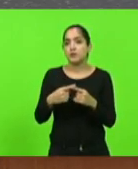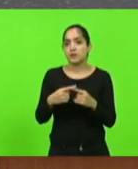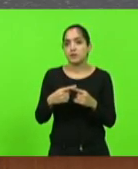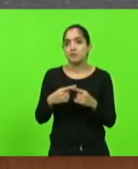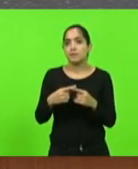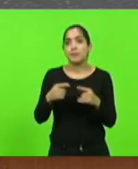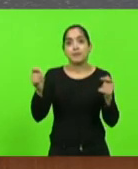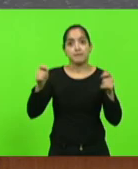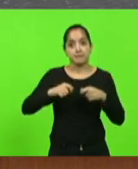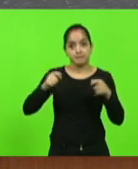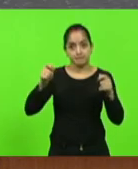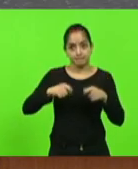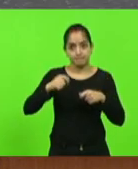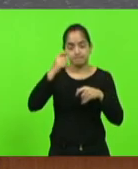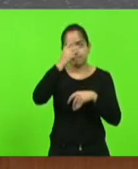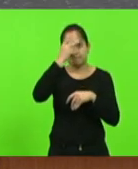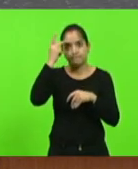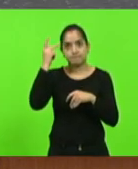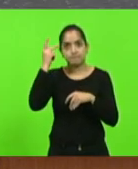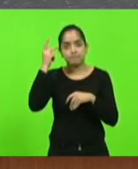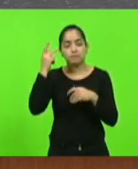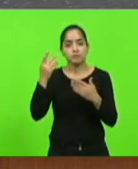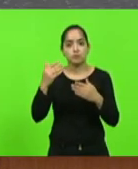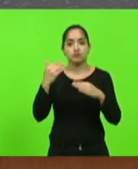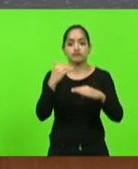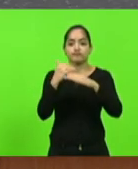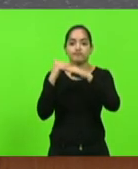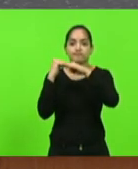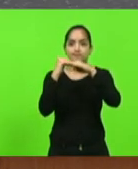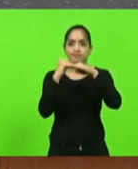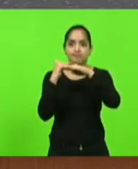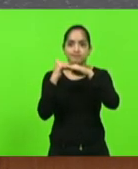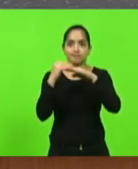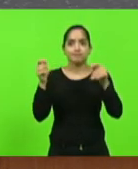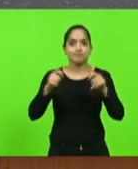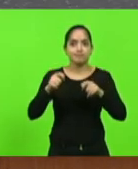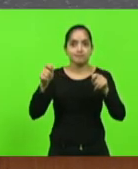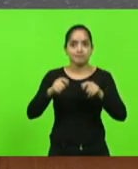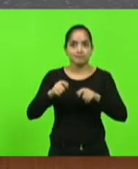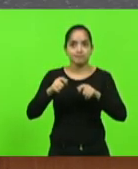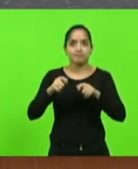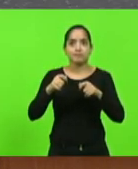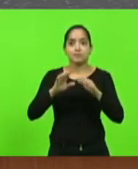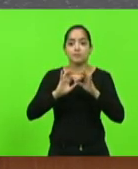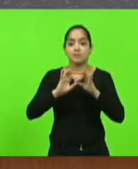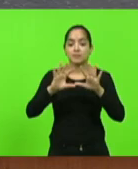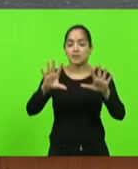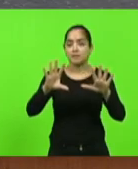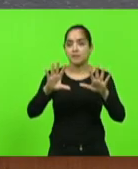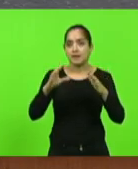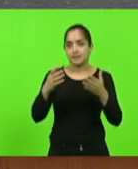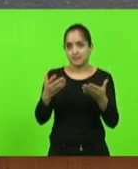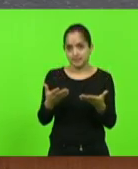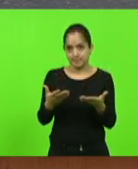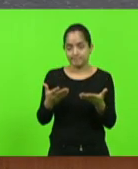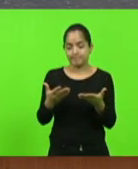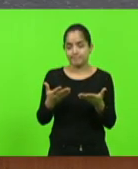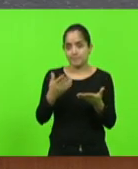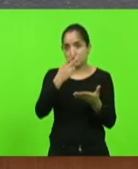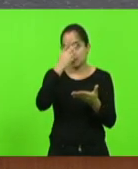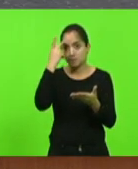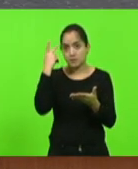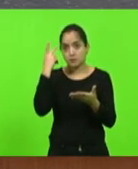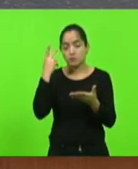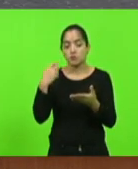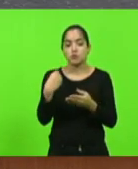permite que as pessoas tenham igualdade de condições, você liberta as pessoas quando você